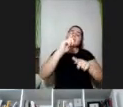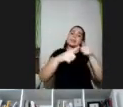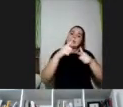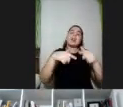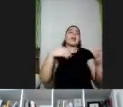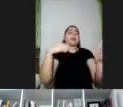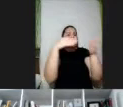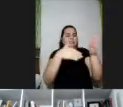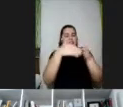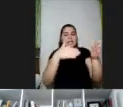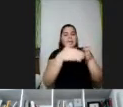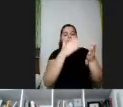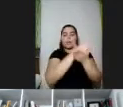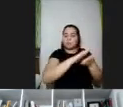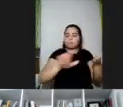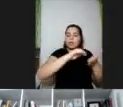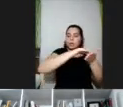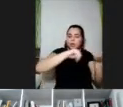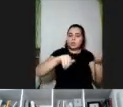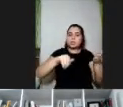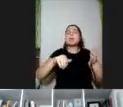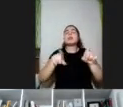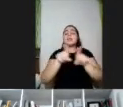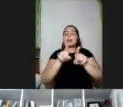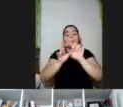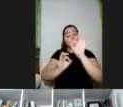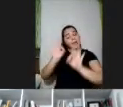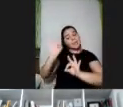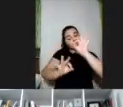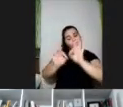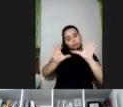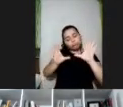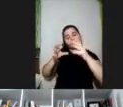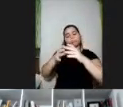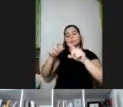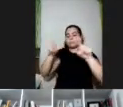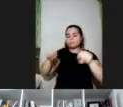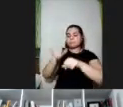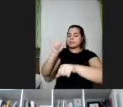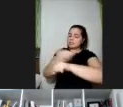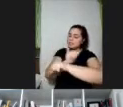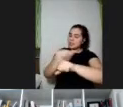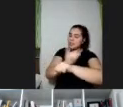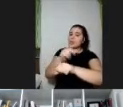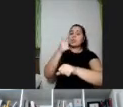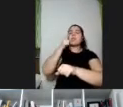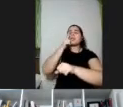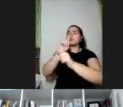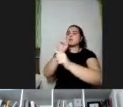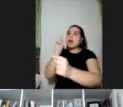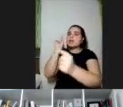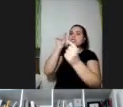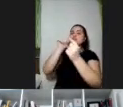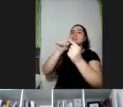planejamento já de espaços e estratégias que contemplem pessoas com diferentes formas de percepção e, por outro,